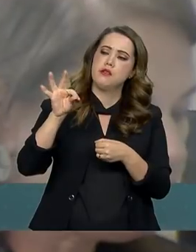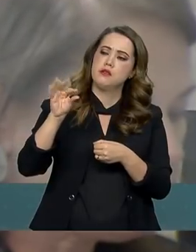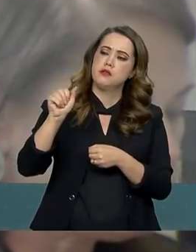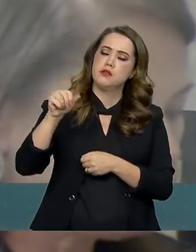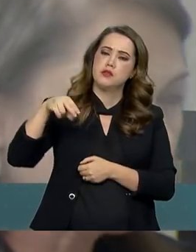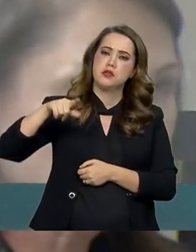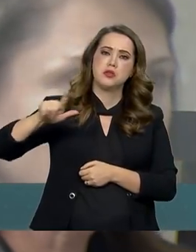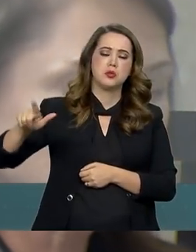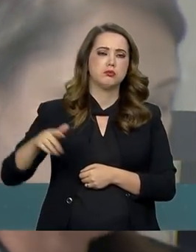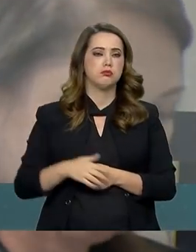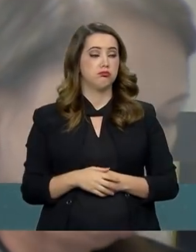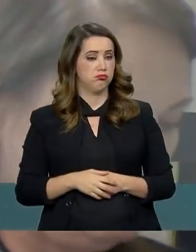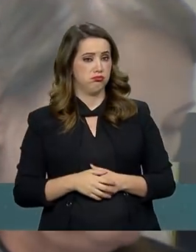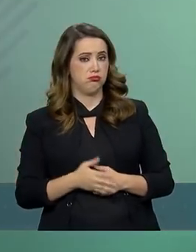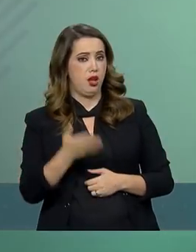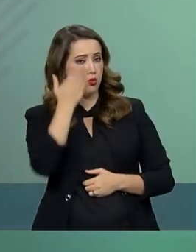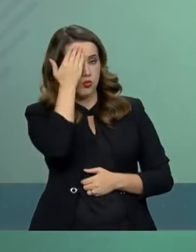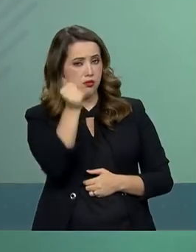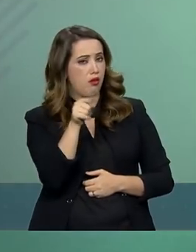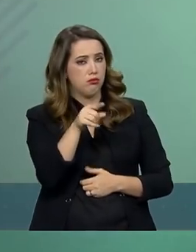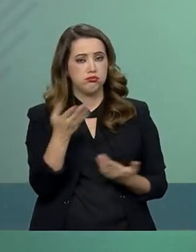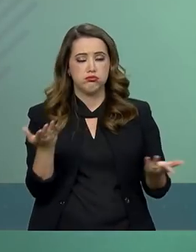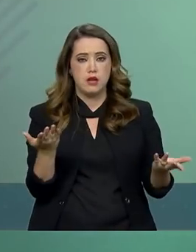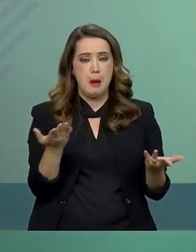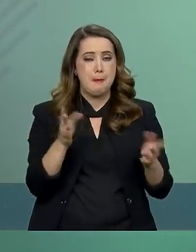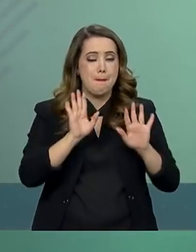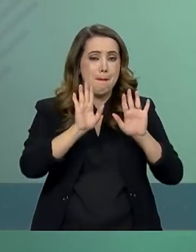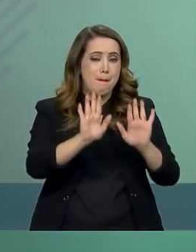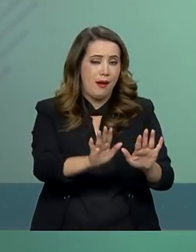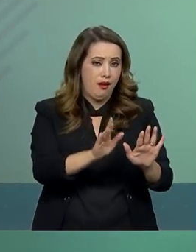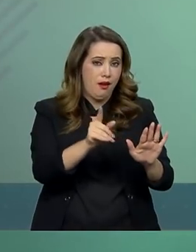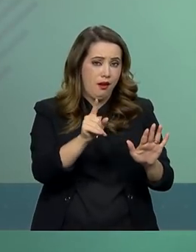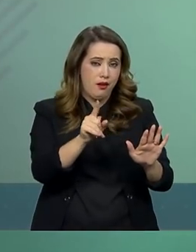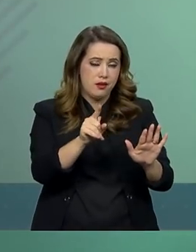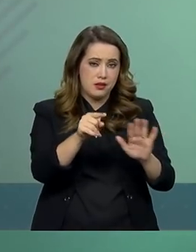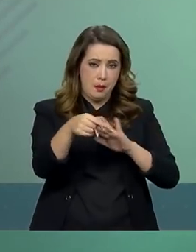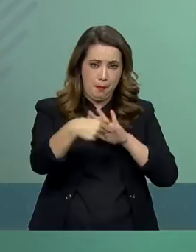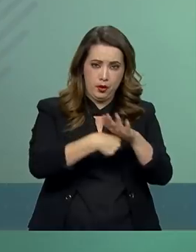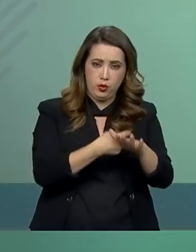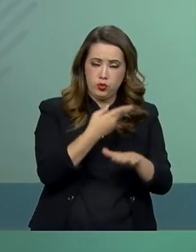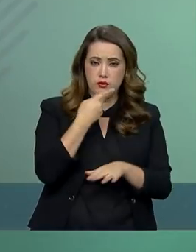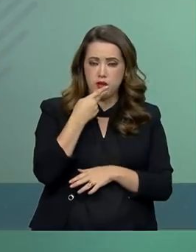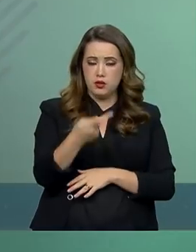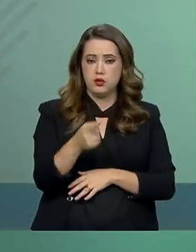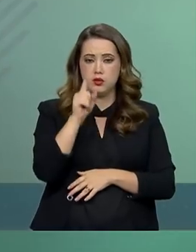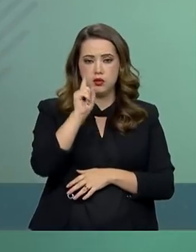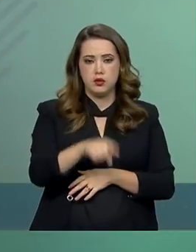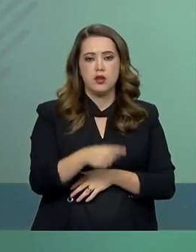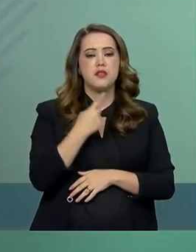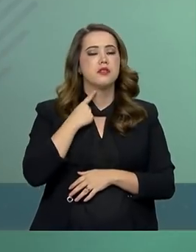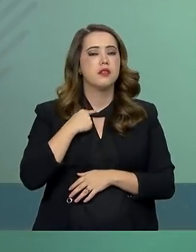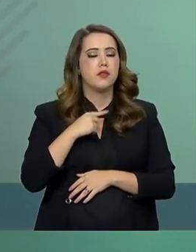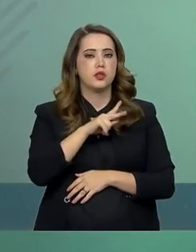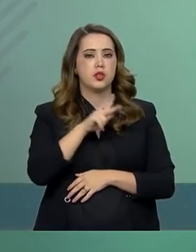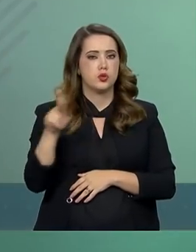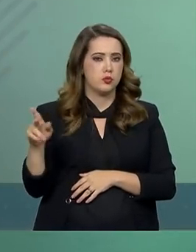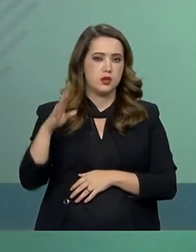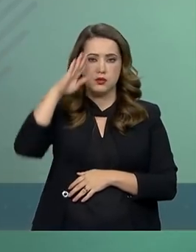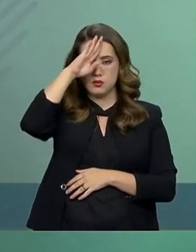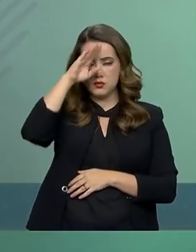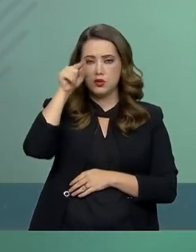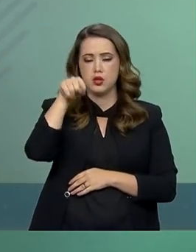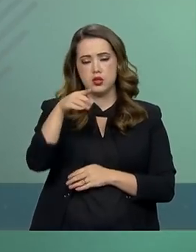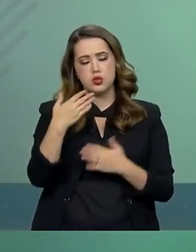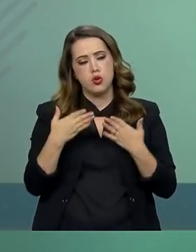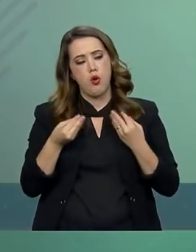Eu não tenho essa informação, mas o dado que você vocalizou é a intenção do presidente de